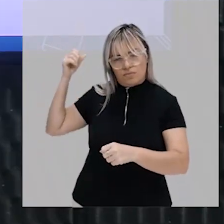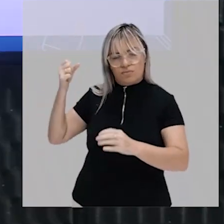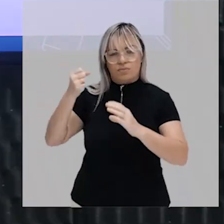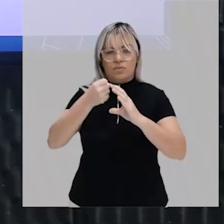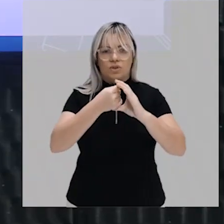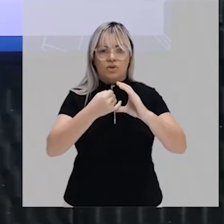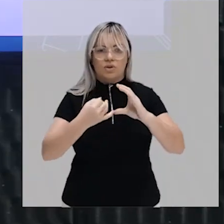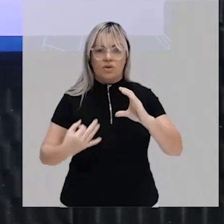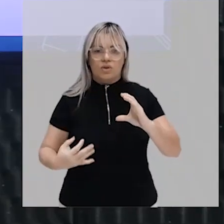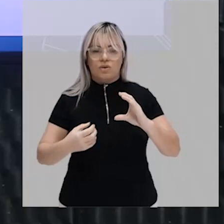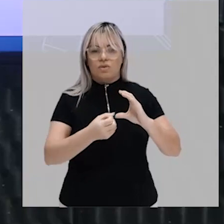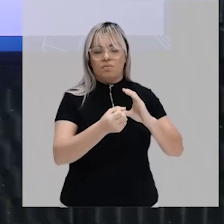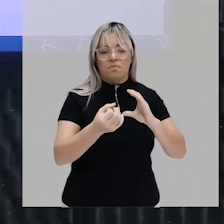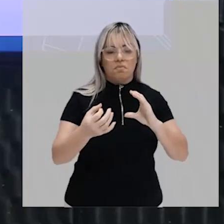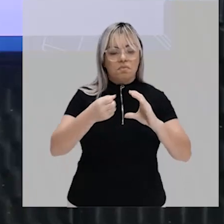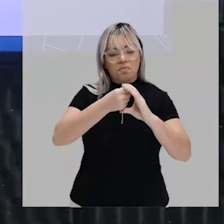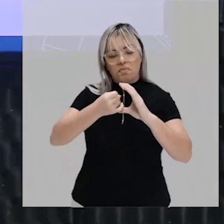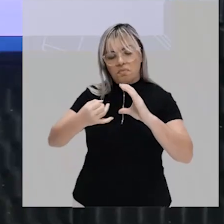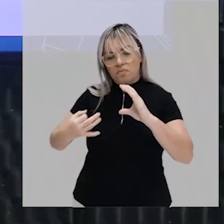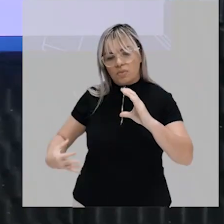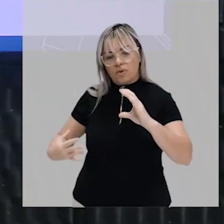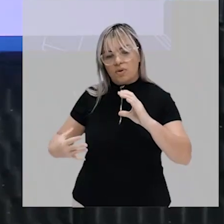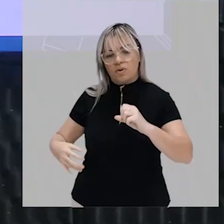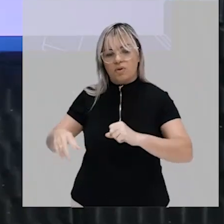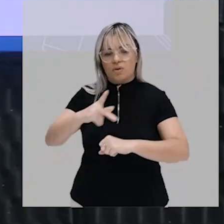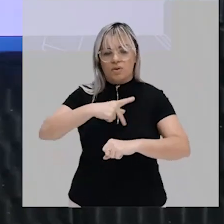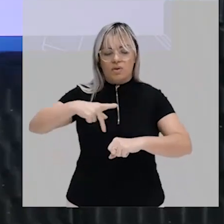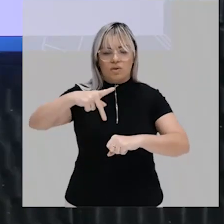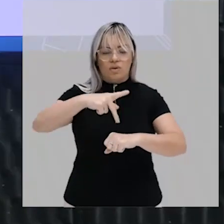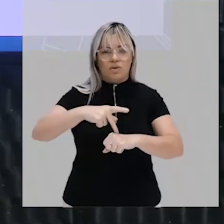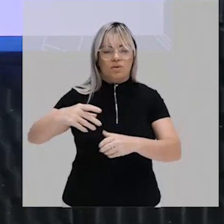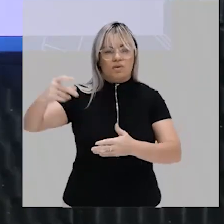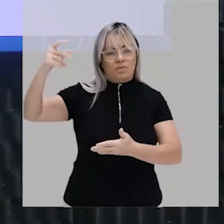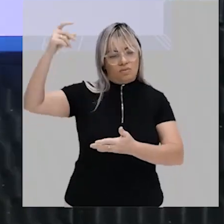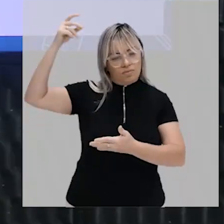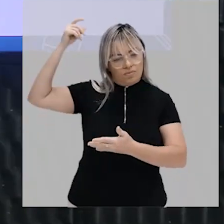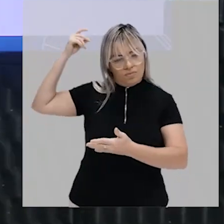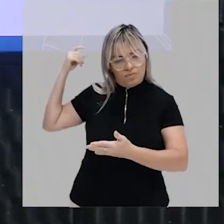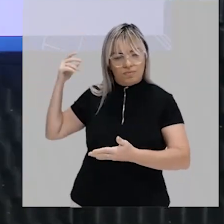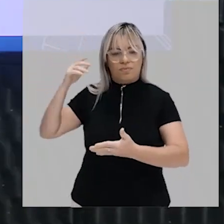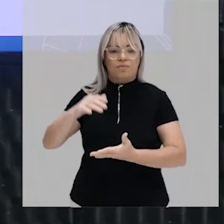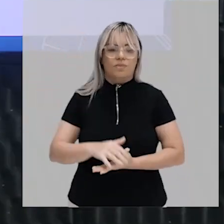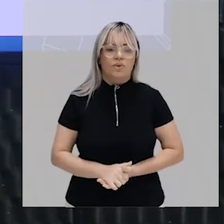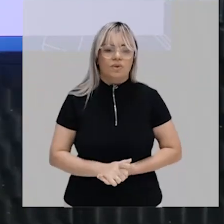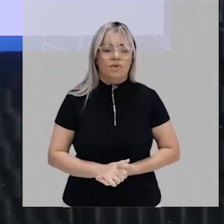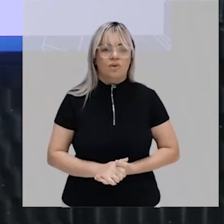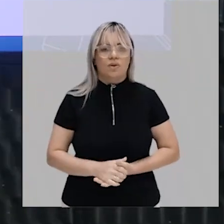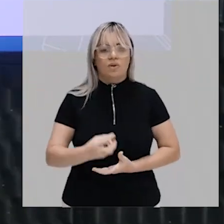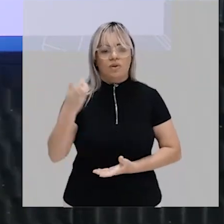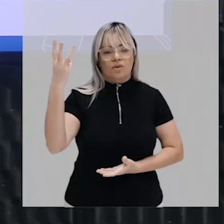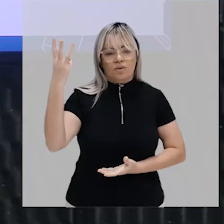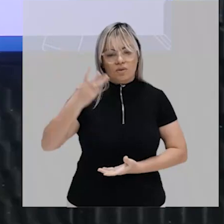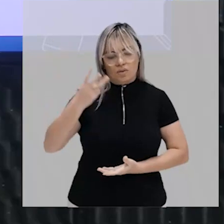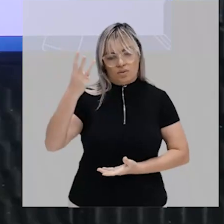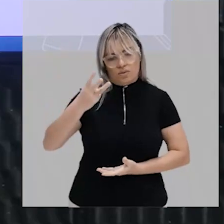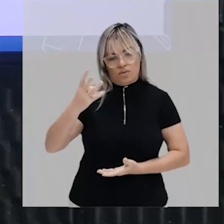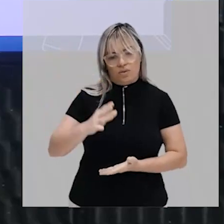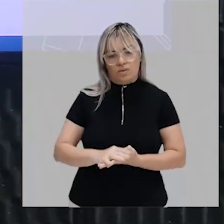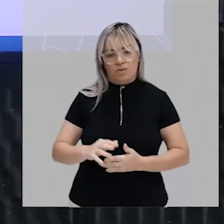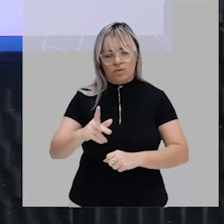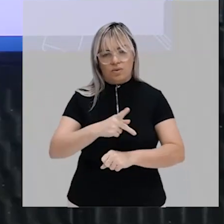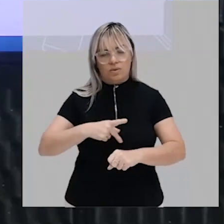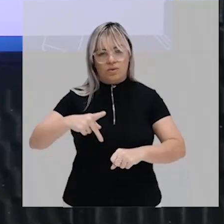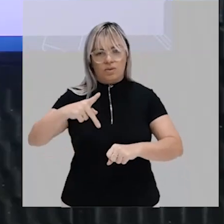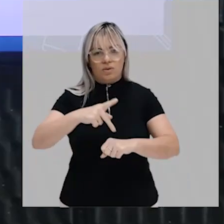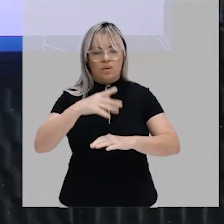características do chamado Estado Antigo ou Estado na Antiguidade no terceiro tópico falaremos do